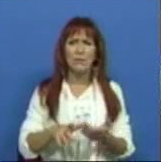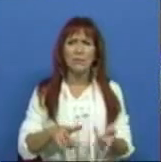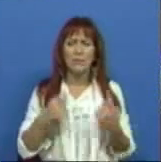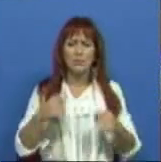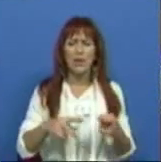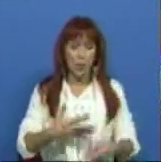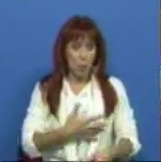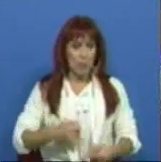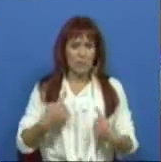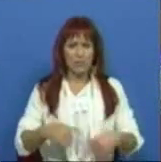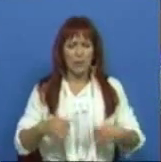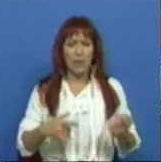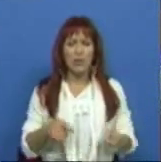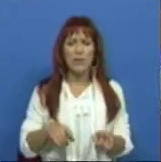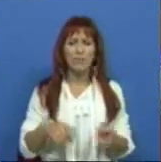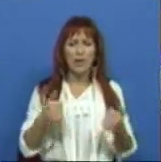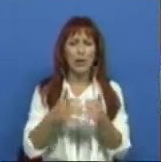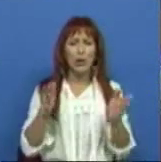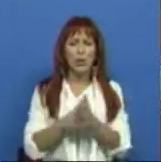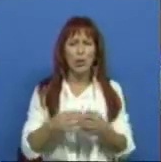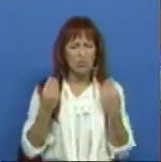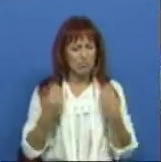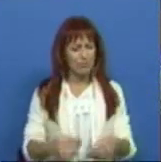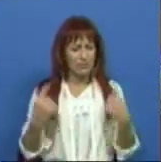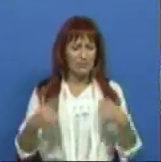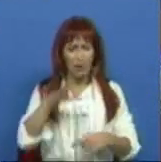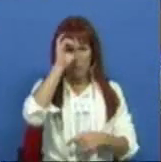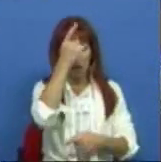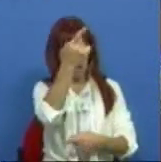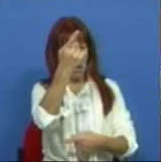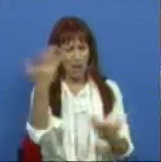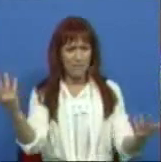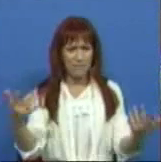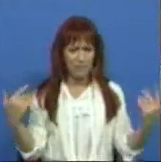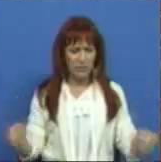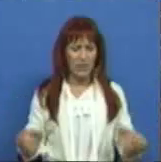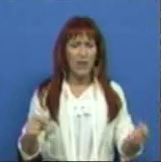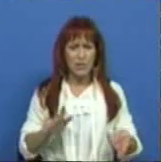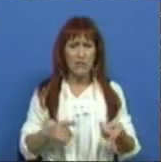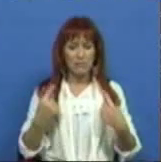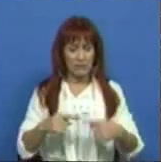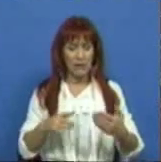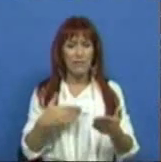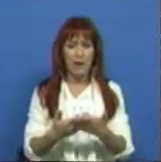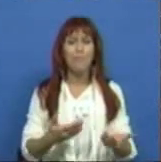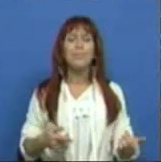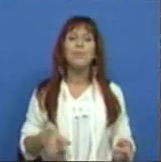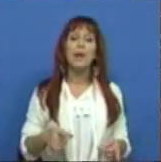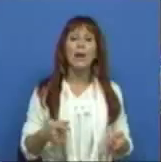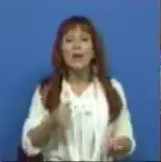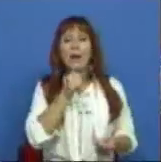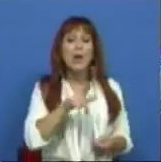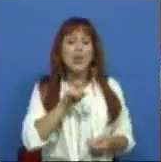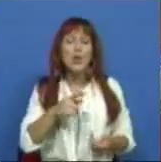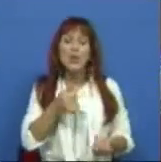drama do desemprego e de todas as injustiças que este Governo tem cometido. E enfim, são